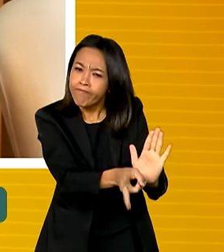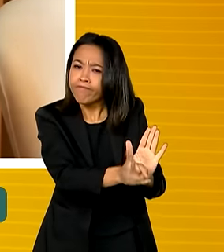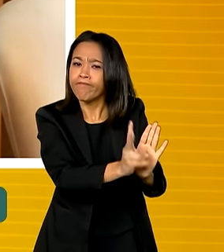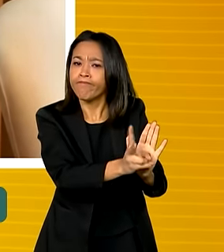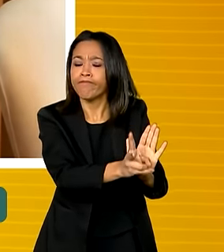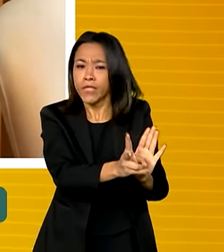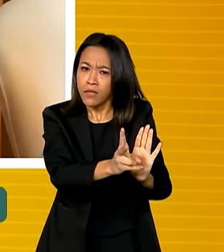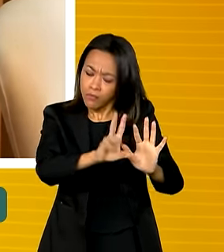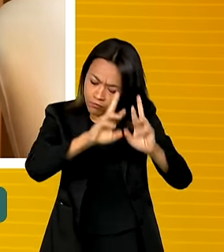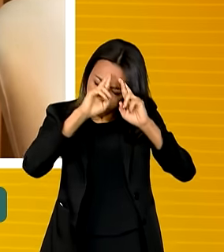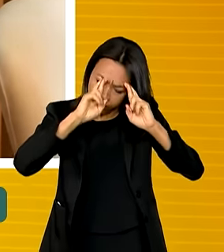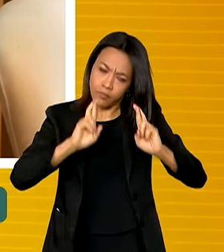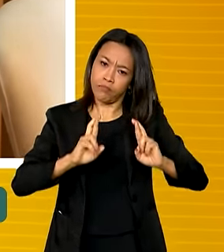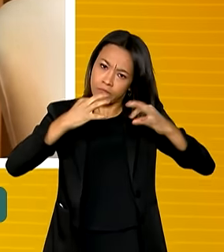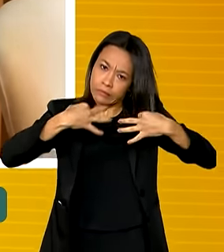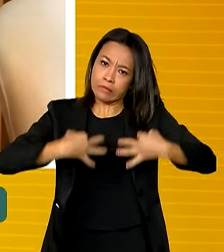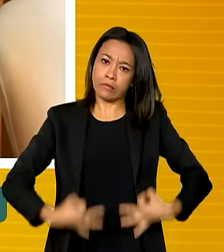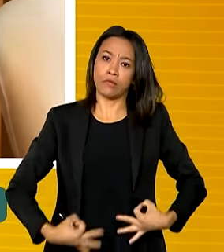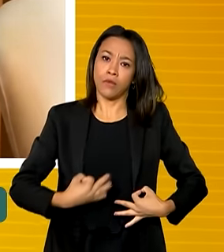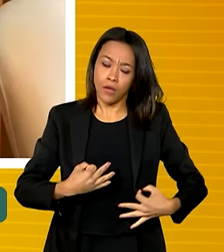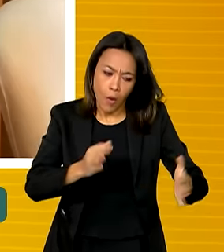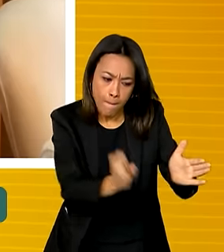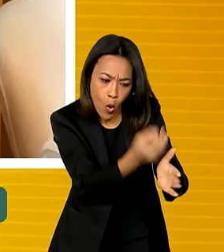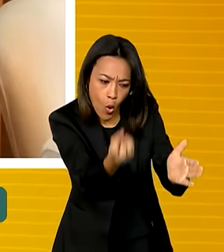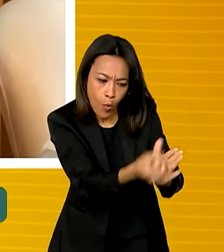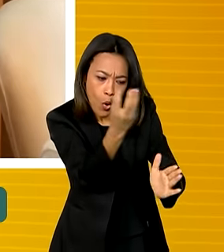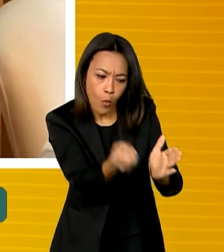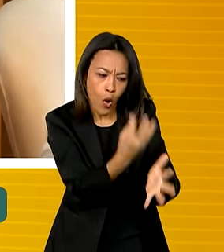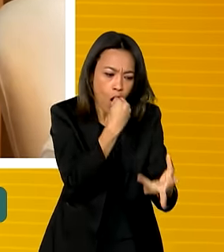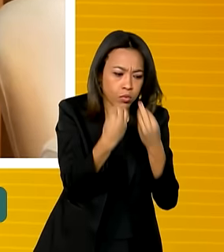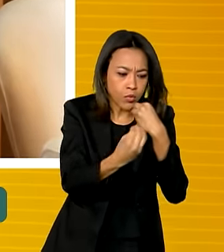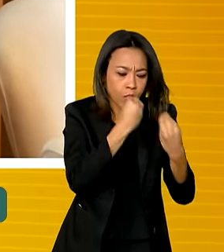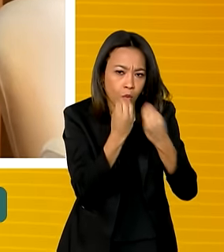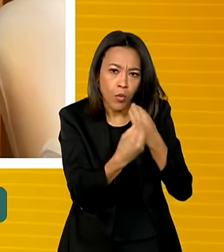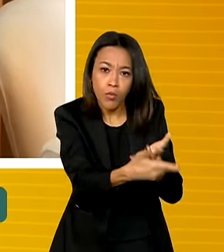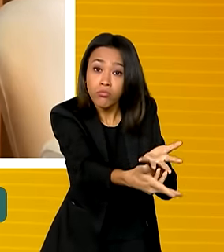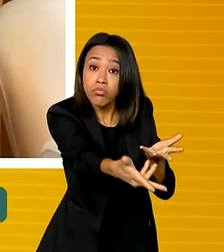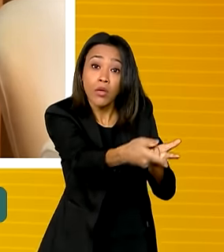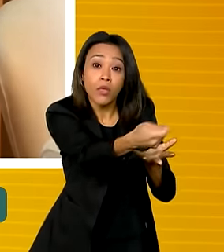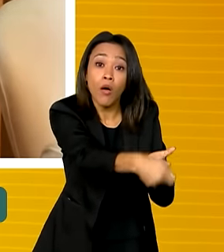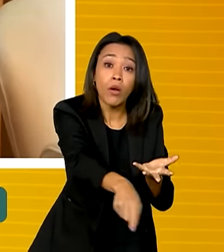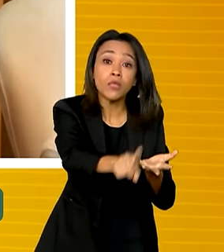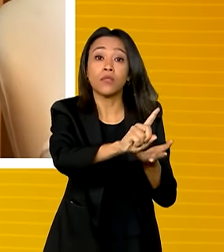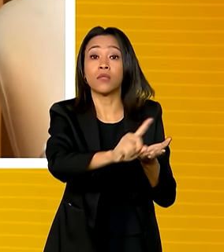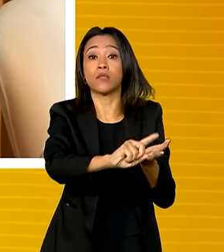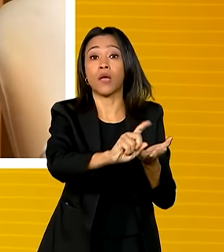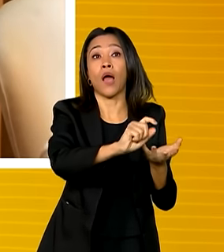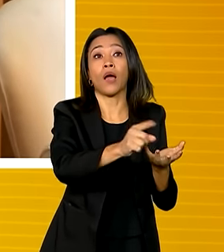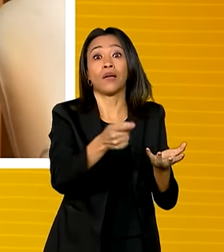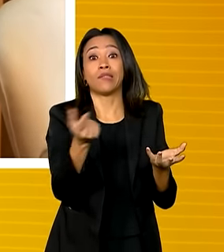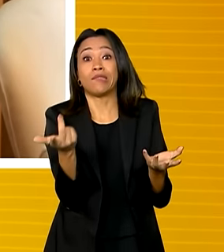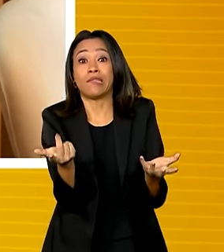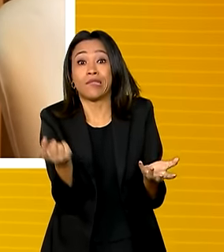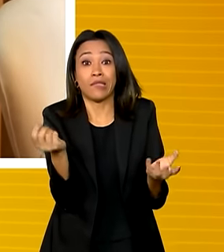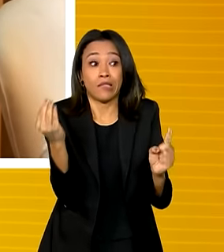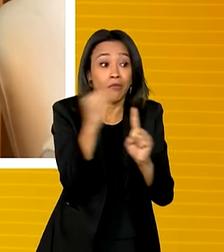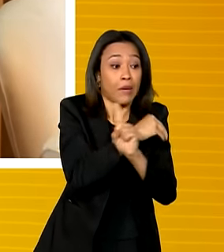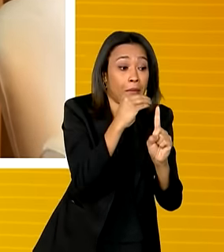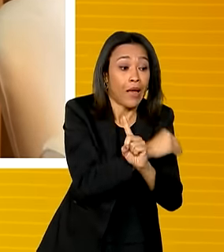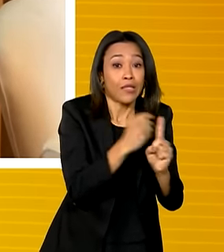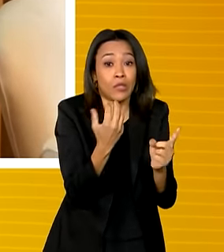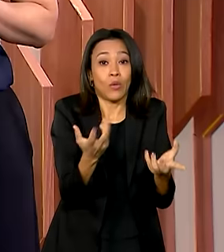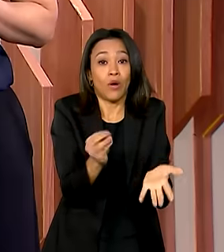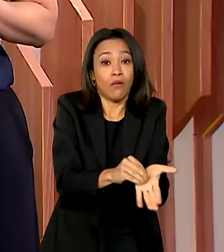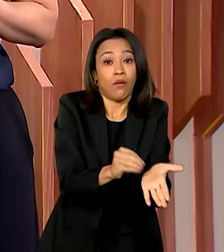de maneira digna, produzindo alimentos sem ter que se submeter a uma situação de vulnerabilidade ou de insegurança